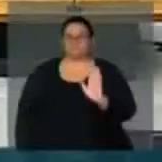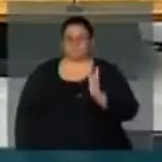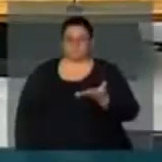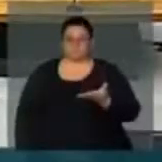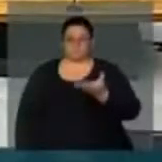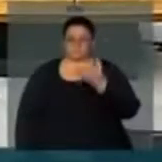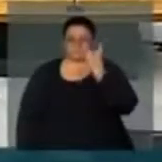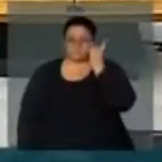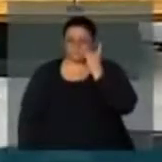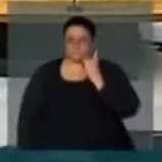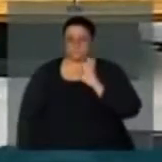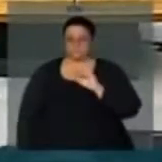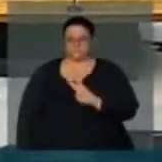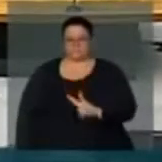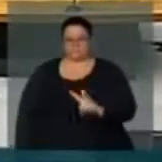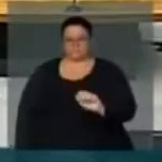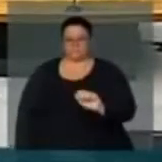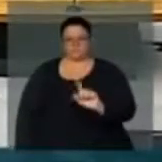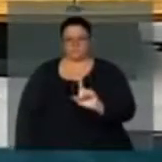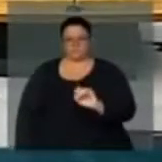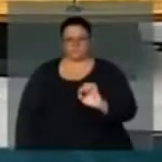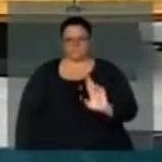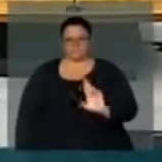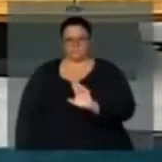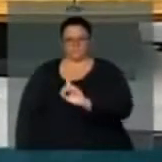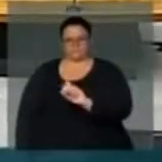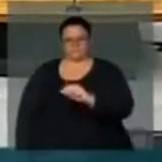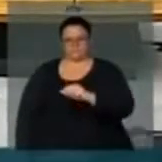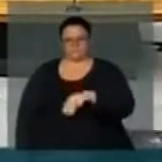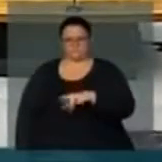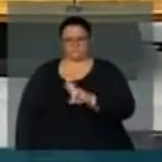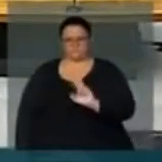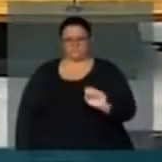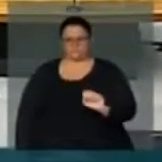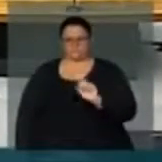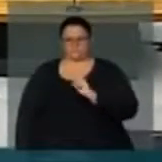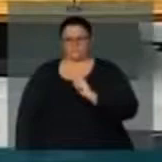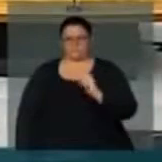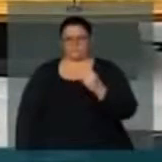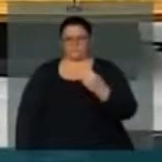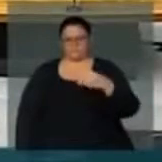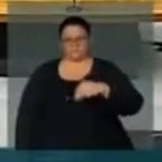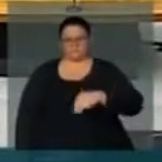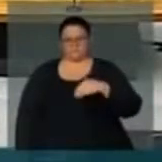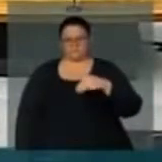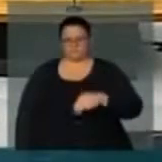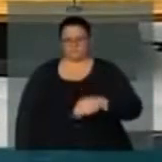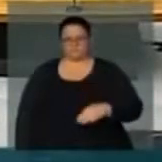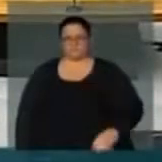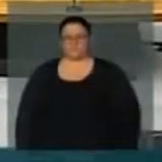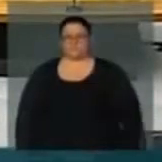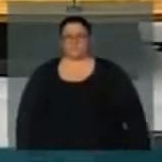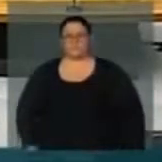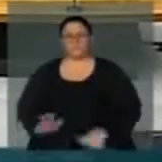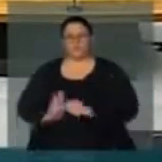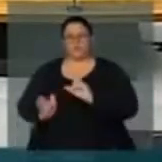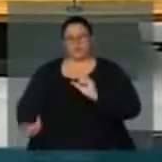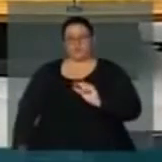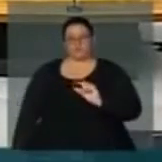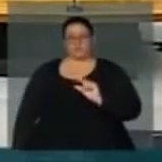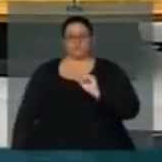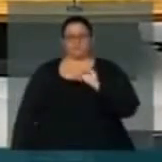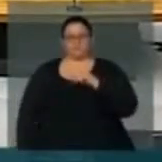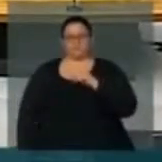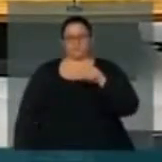Deputado Vadir Damus, V. Exª tem 3 minutos na tribuna, antes, porém, deputada Jô Moraes, um